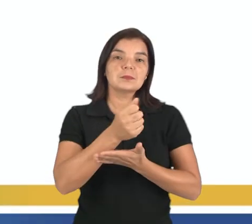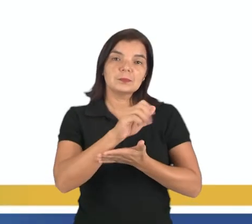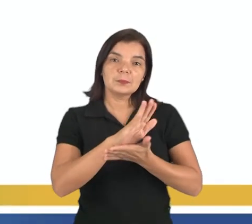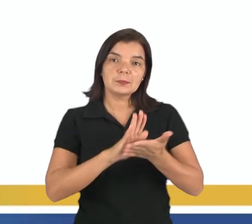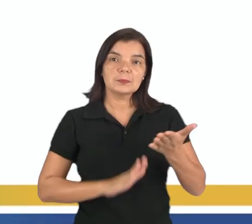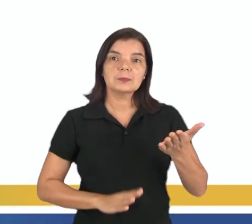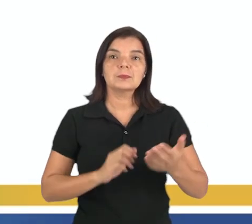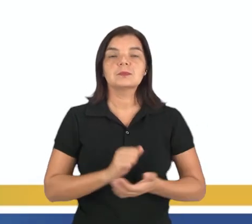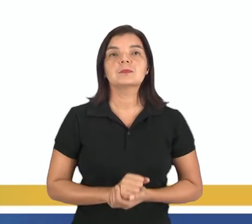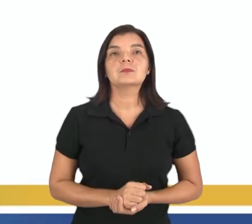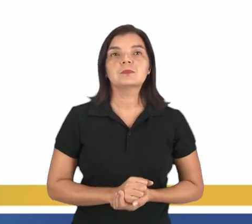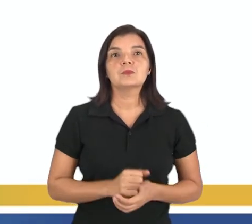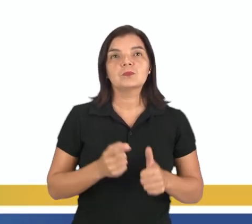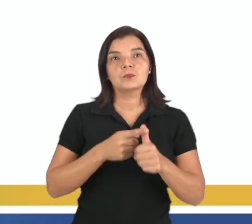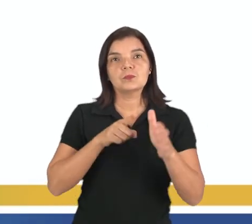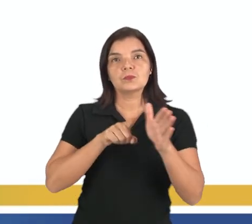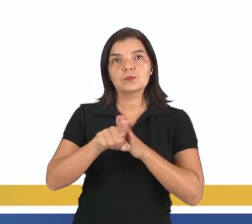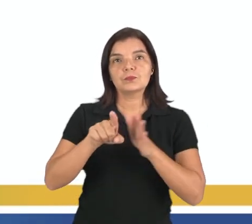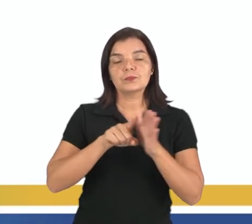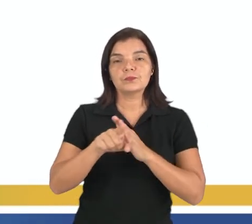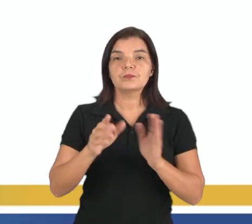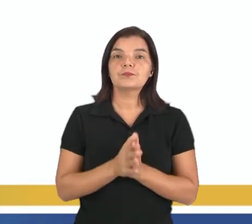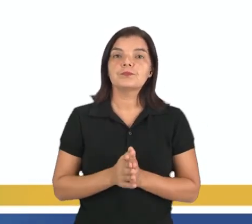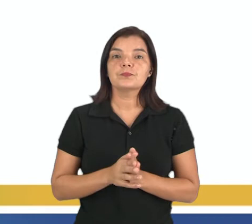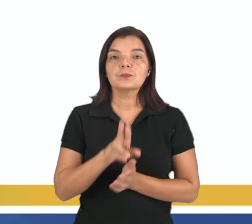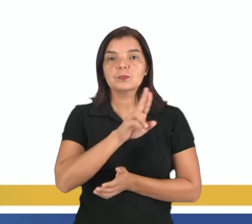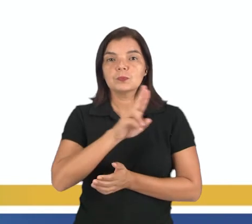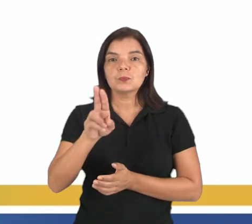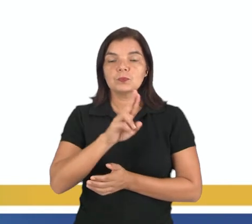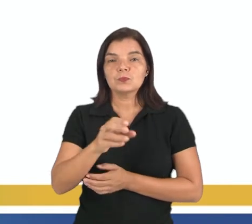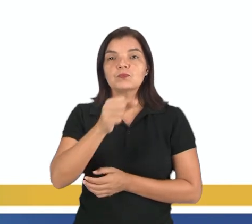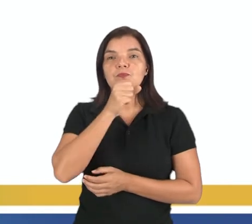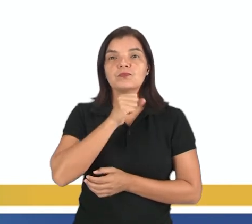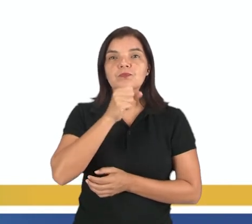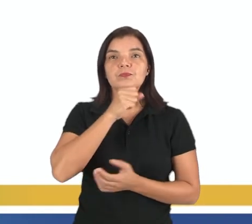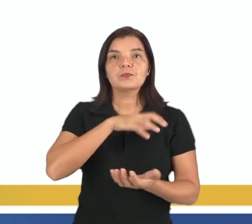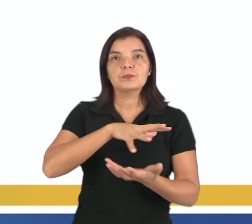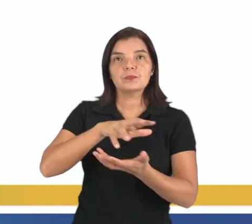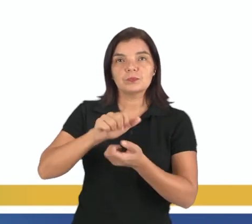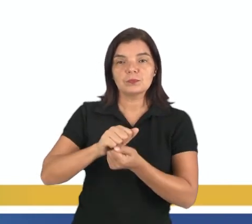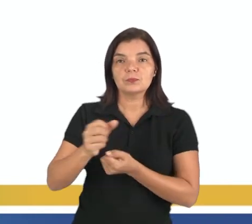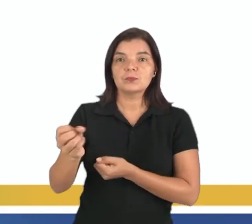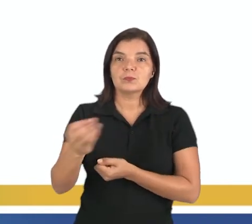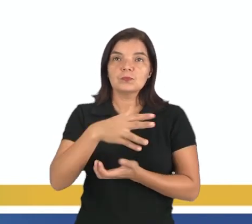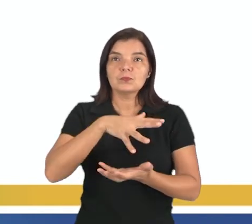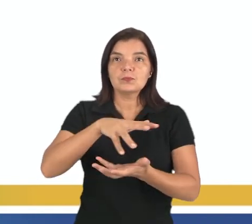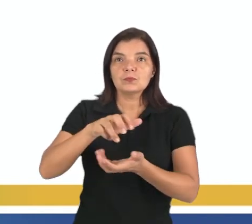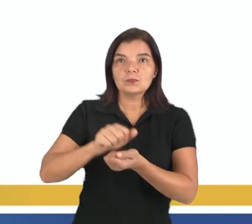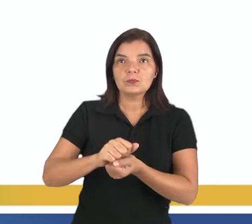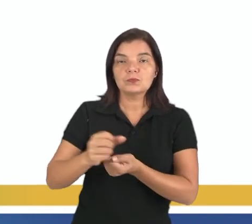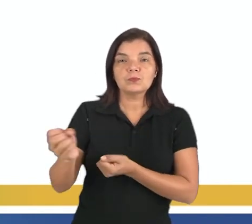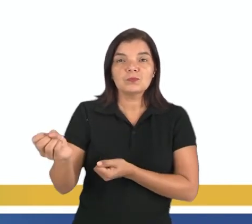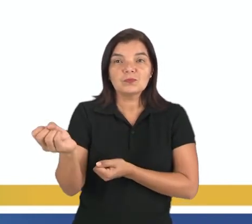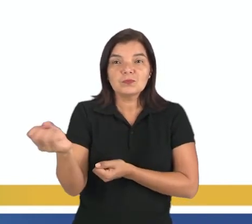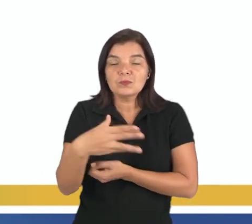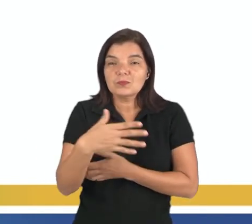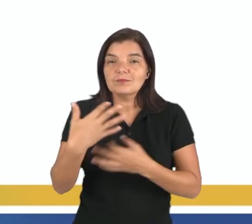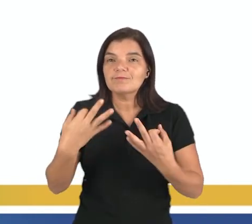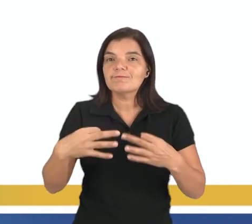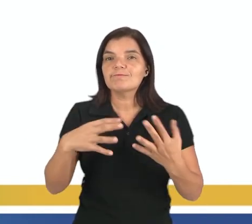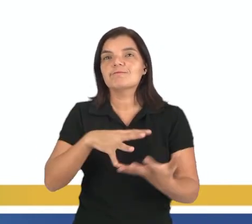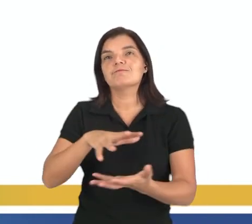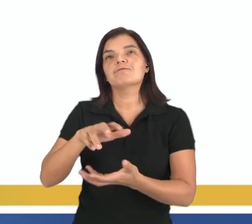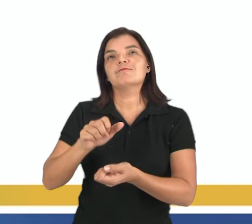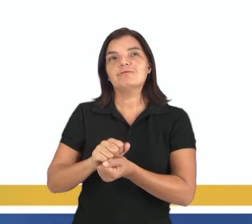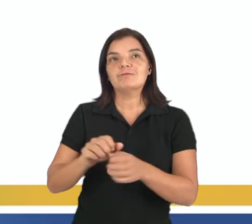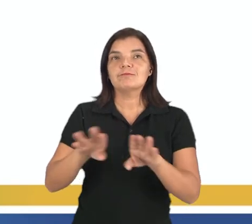A questão número 1 diz o seguinte, as expressões velho mundo, novo mundo e novíssimo mundo,